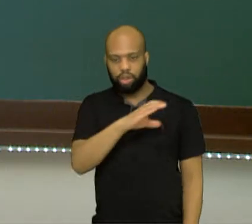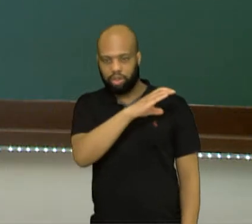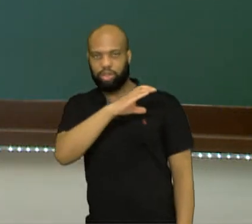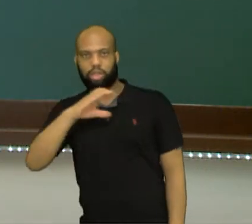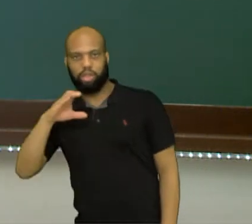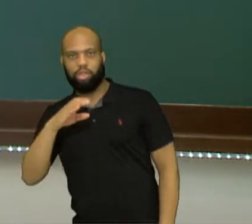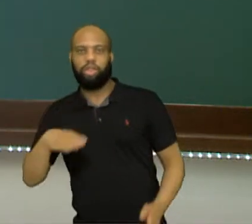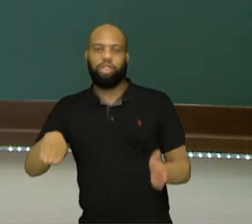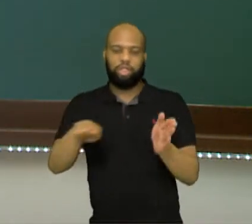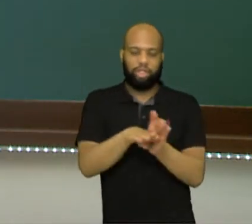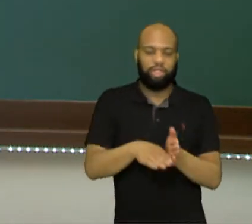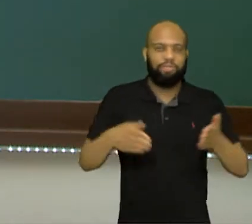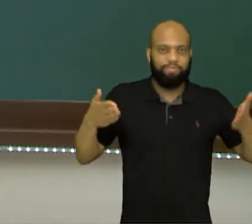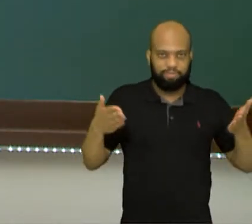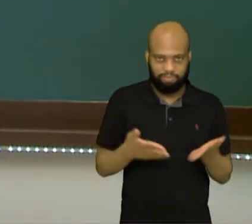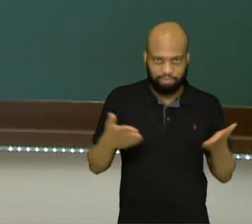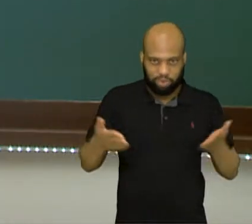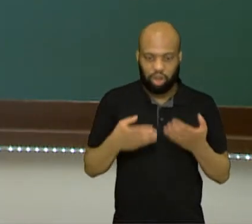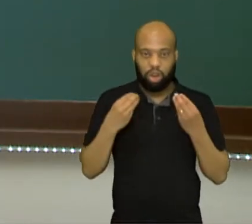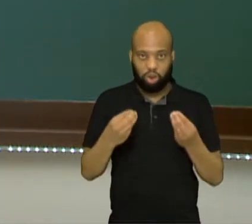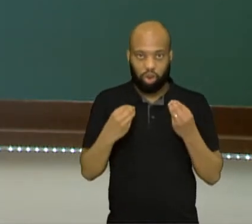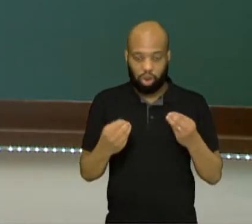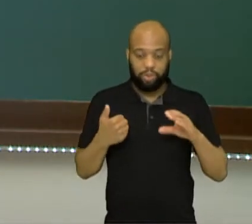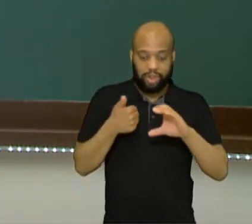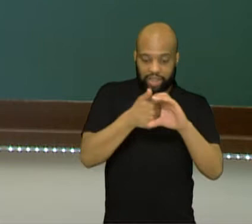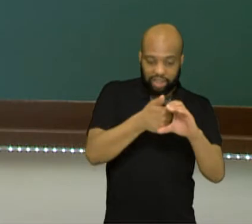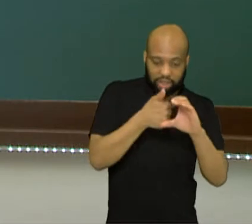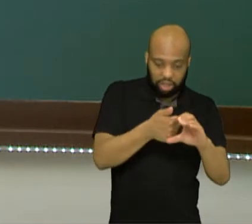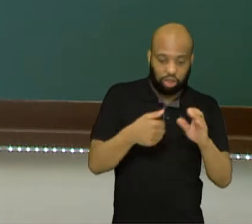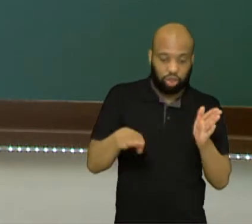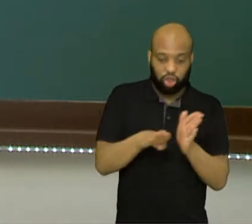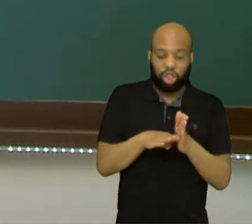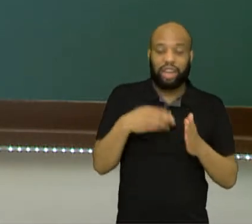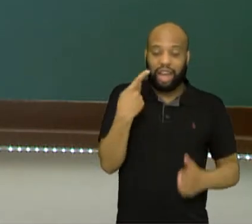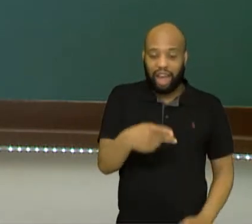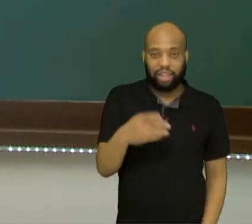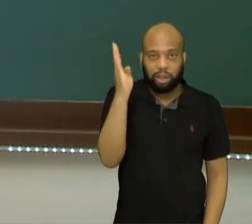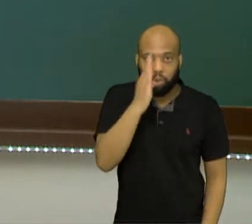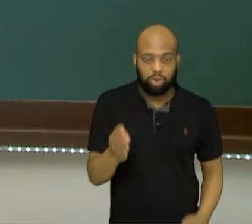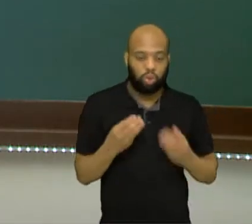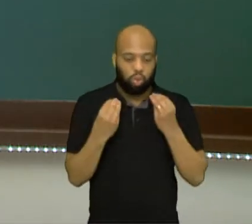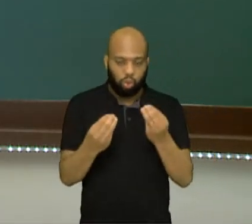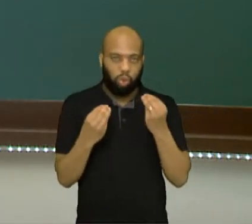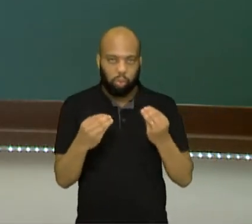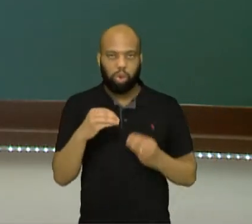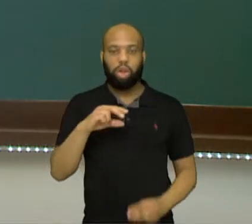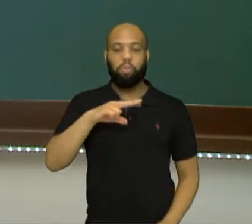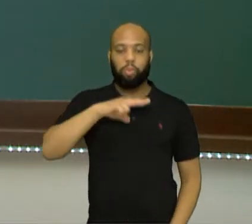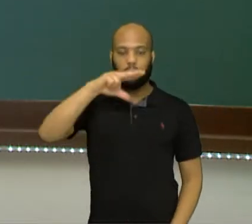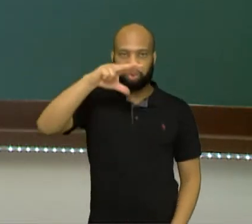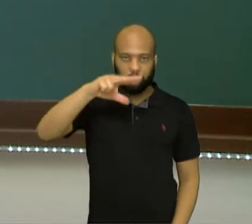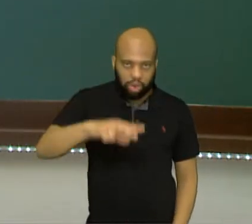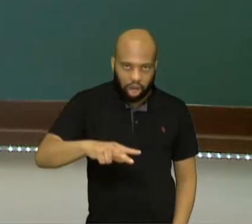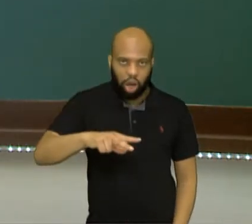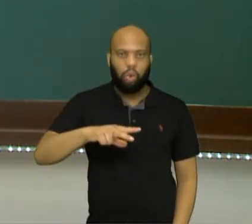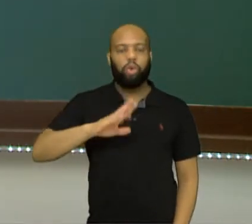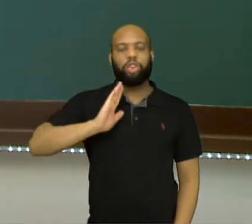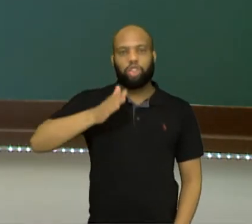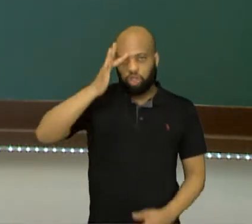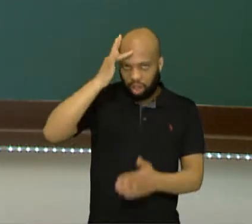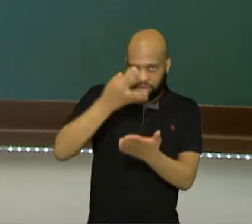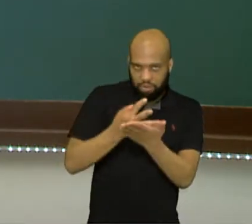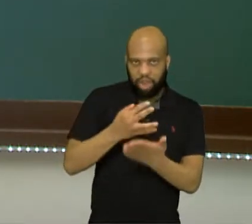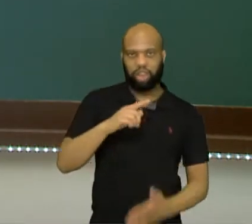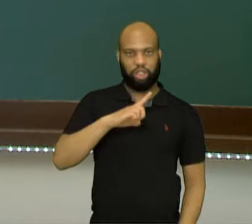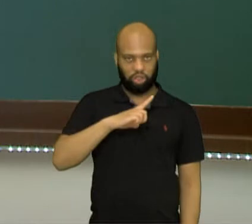nós, certo? O cristianismo chega através de portugueses, né, que vão trazer esta fé cristã ali muito